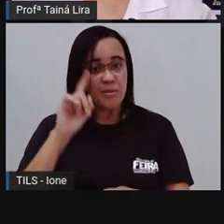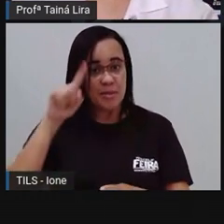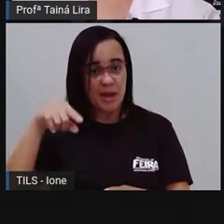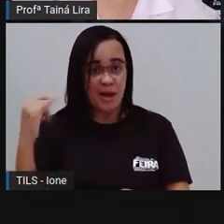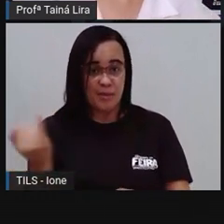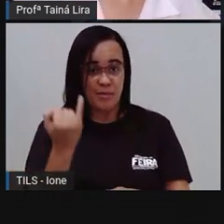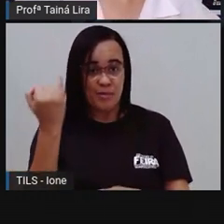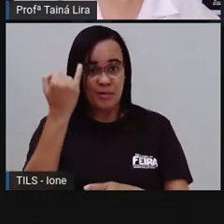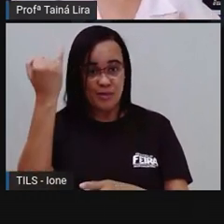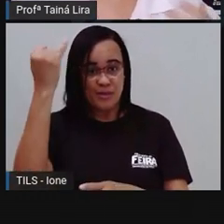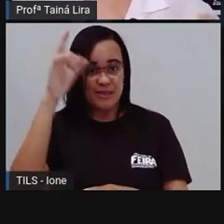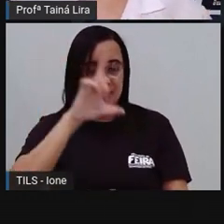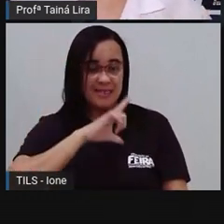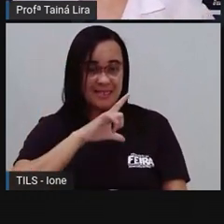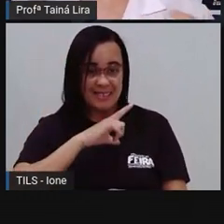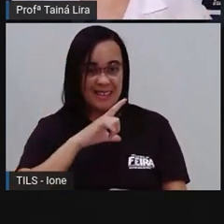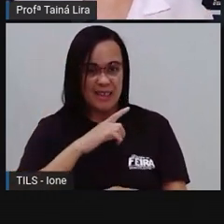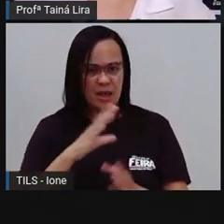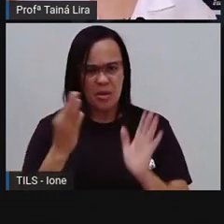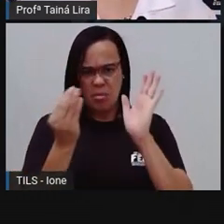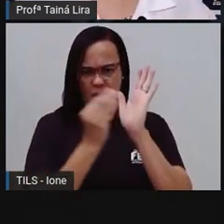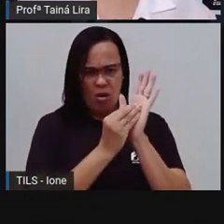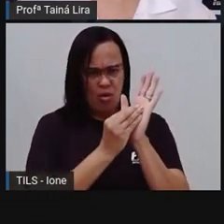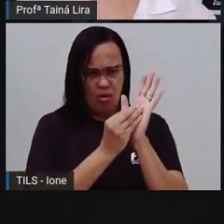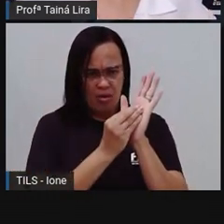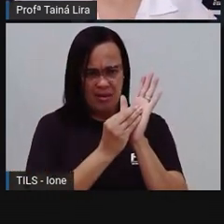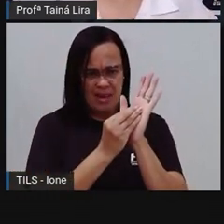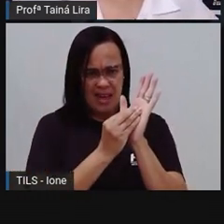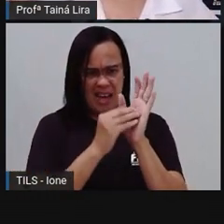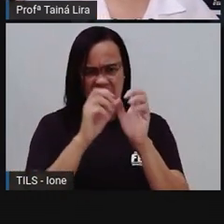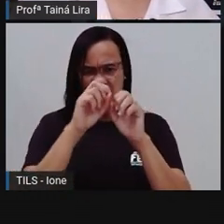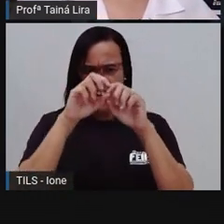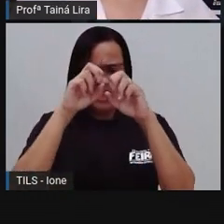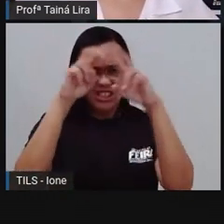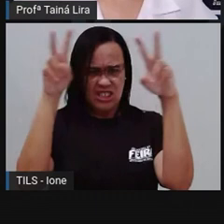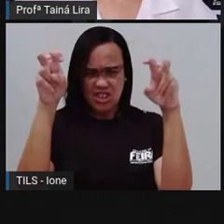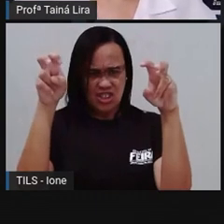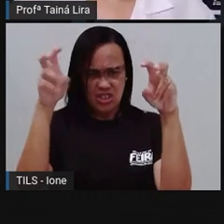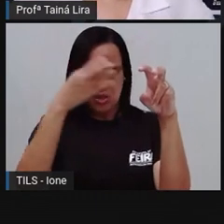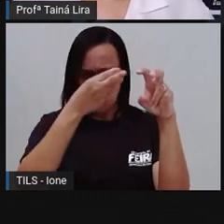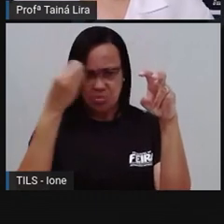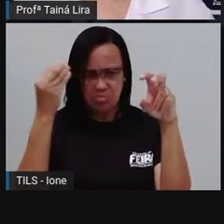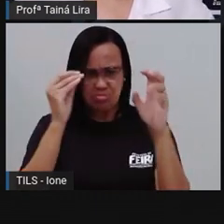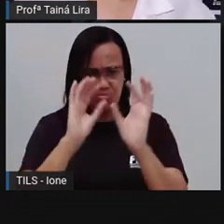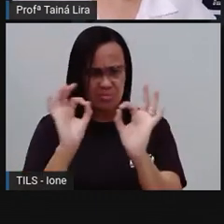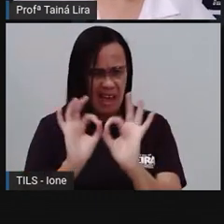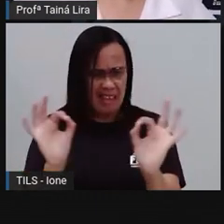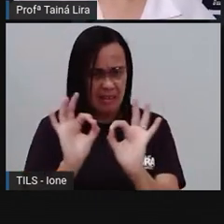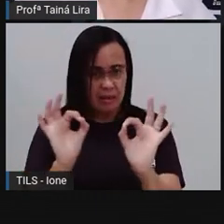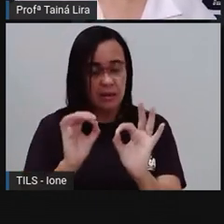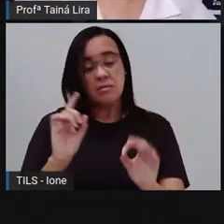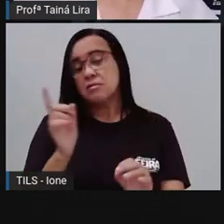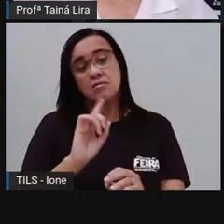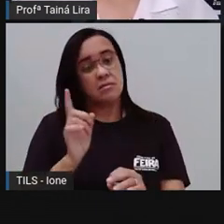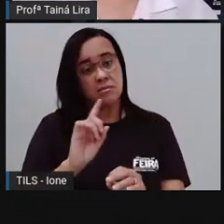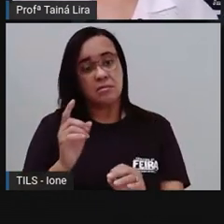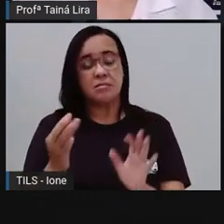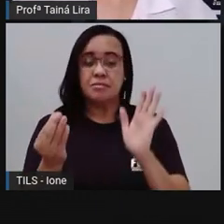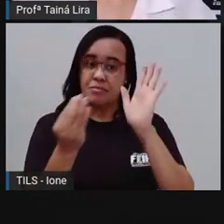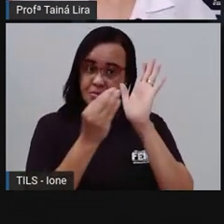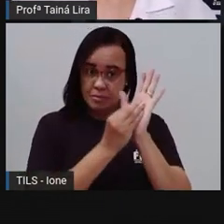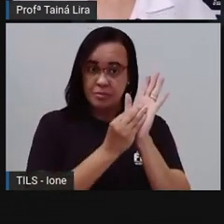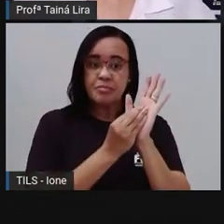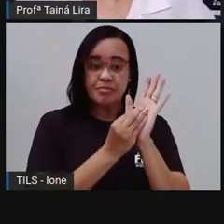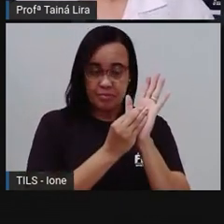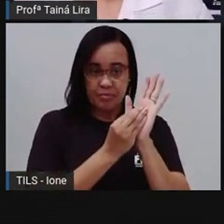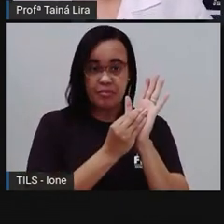ter o título? Eu posso colocar uma receita sem título? Olha só, é importante poder colocar. Você